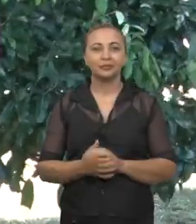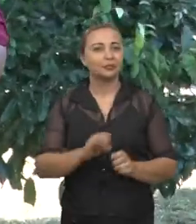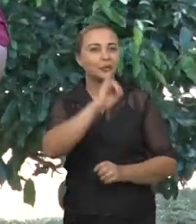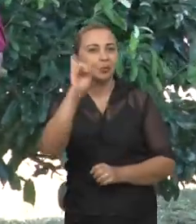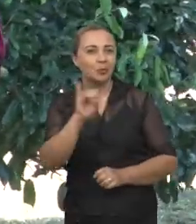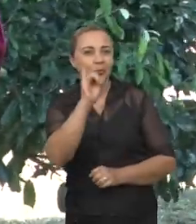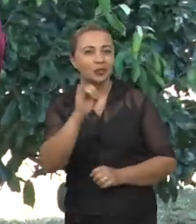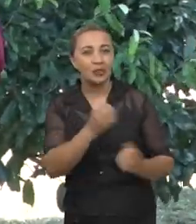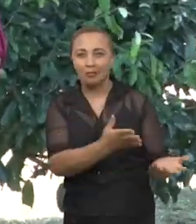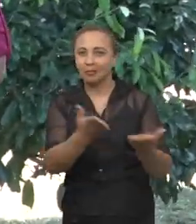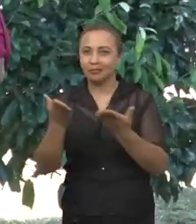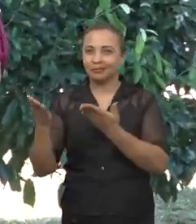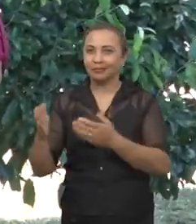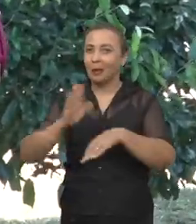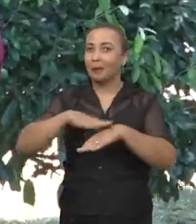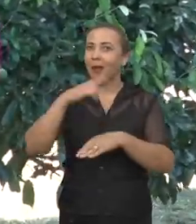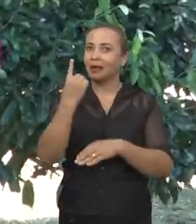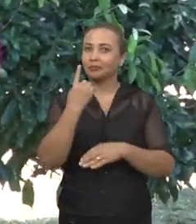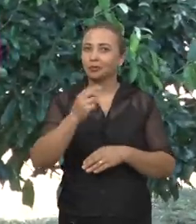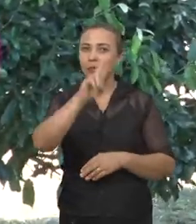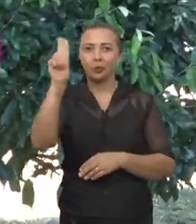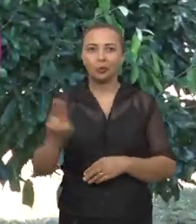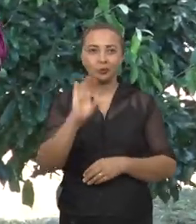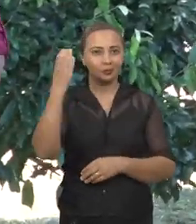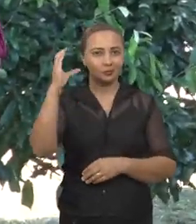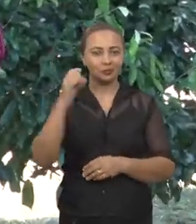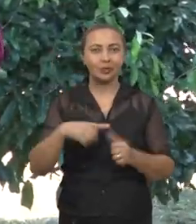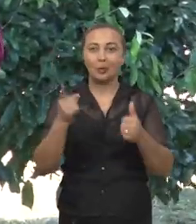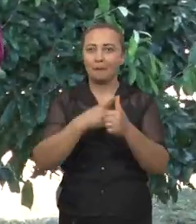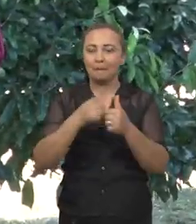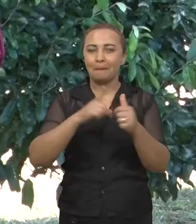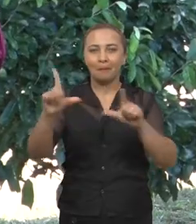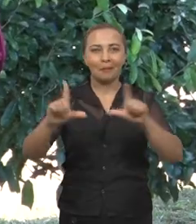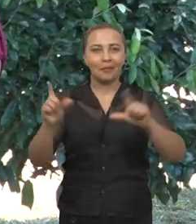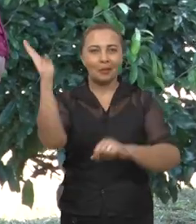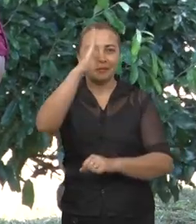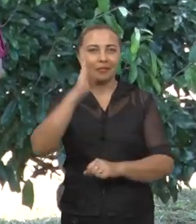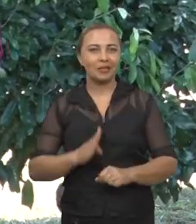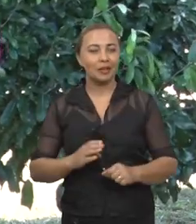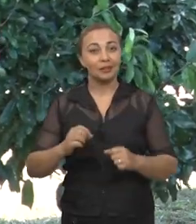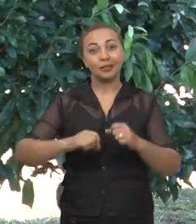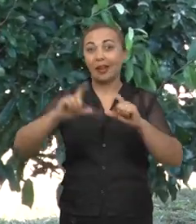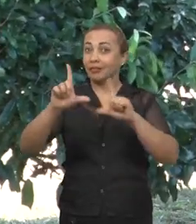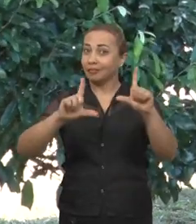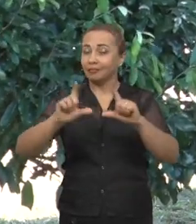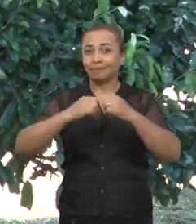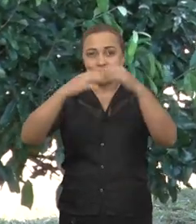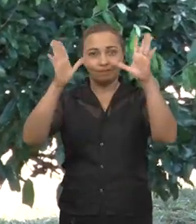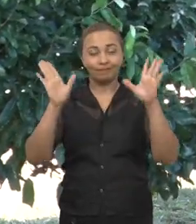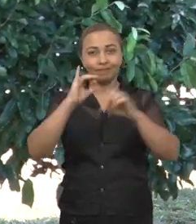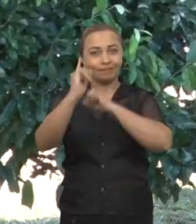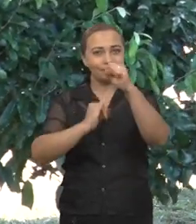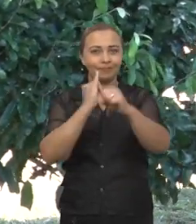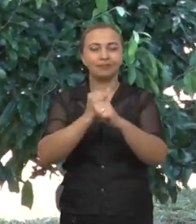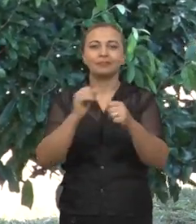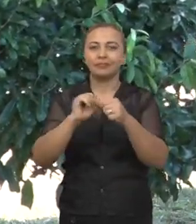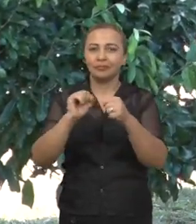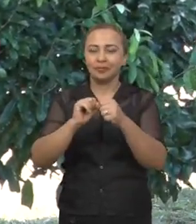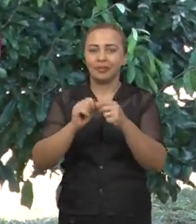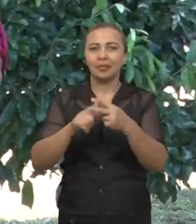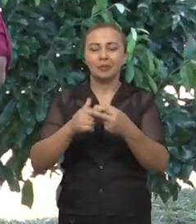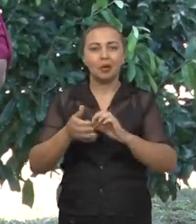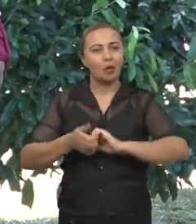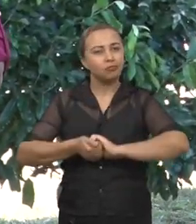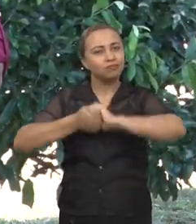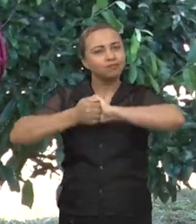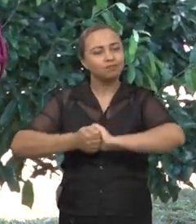Olá, seja bem-vindo a mais um Univerciência, o primeiro programa brasileiro de TV aberta e internet que é produzido por meio